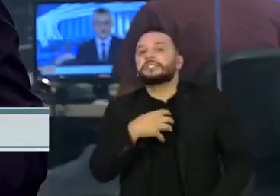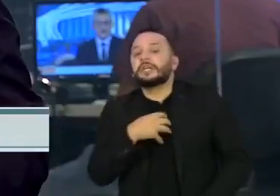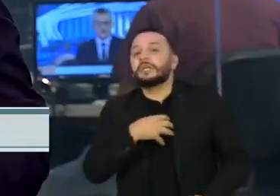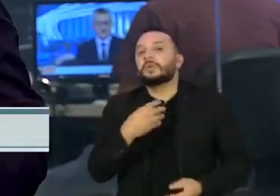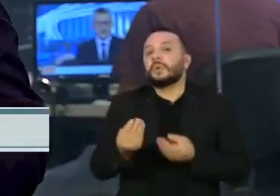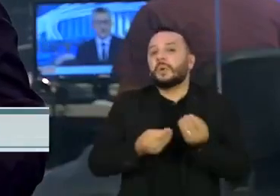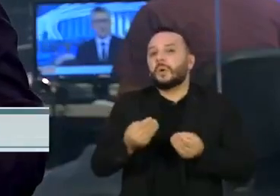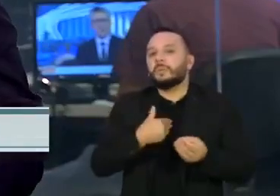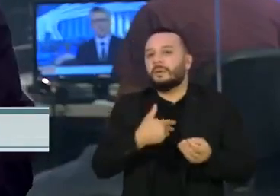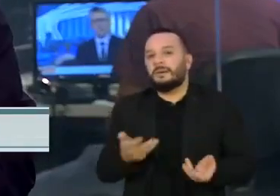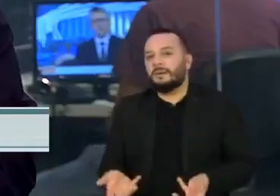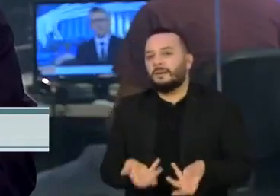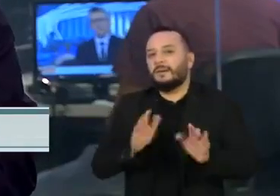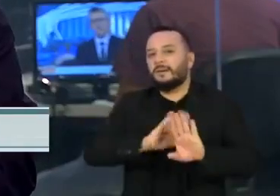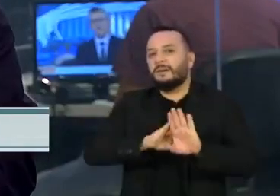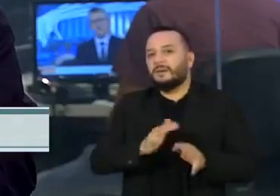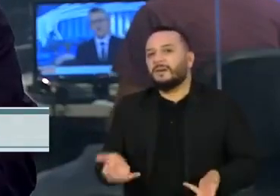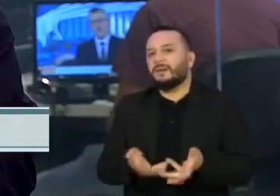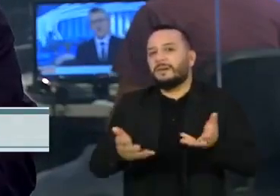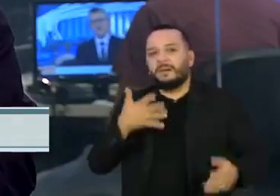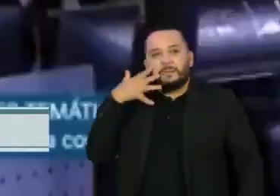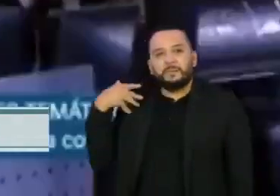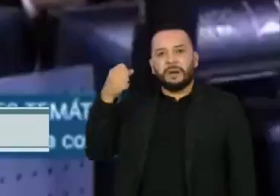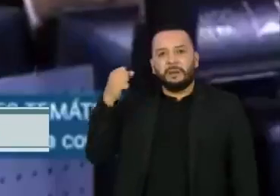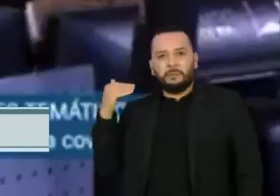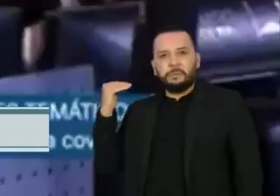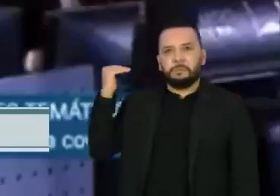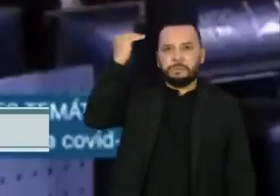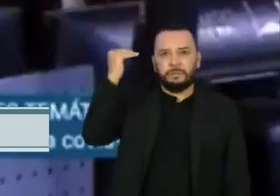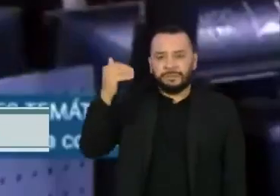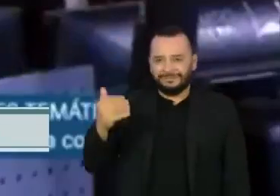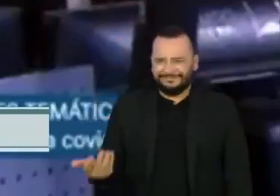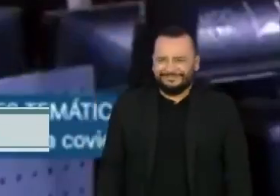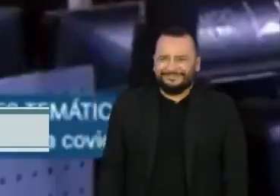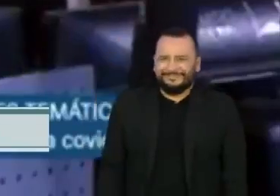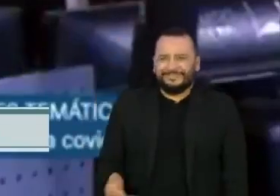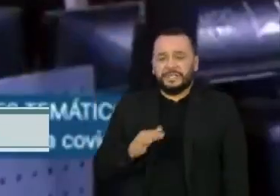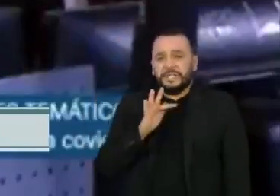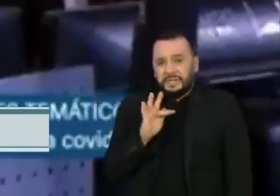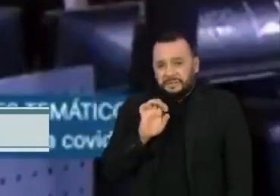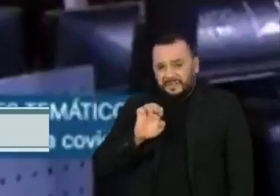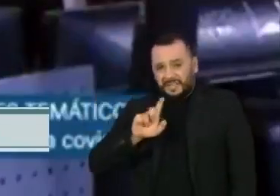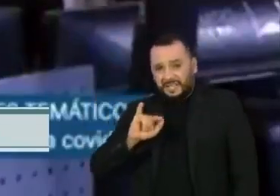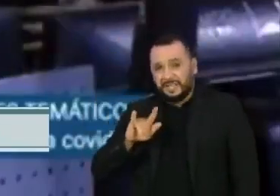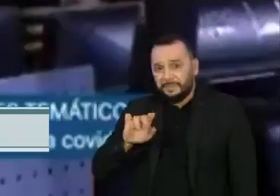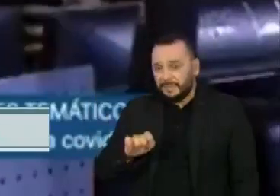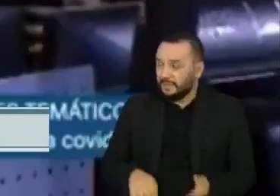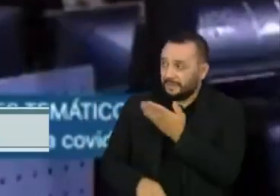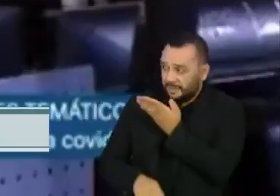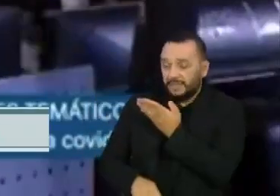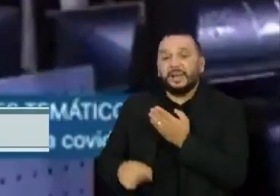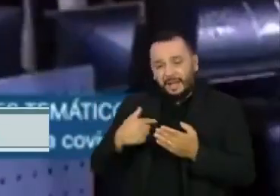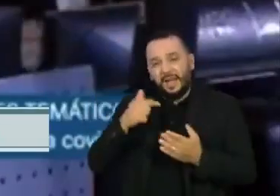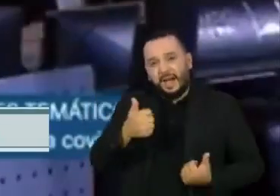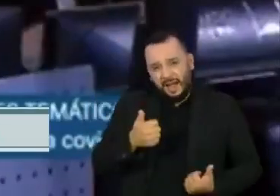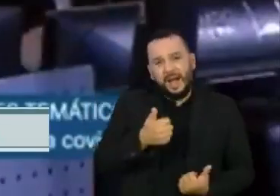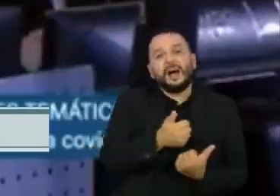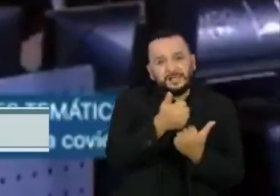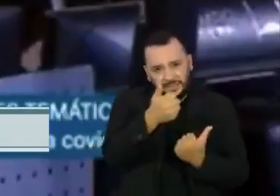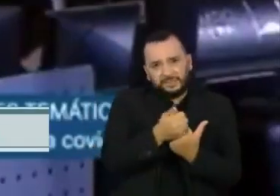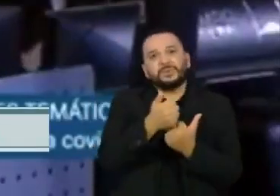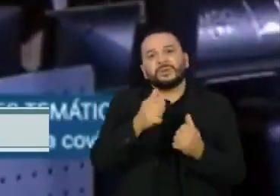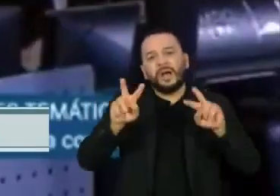promovem a supremacia branca. Felipe Martins é assessor especial de assuntos internacionais da